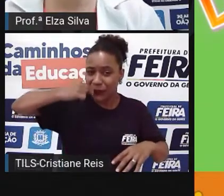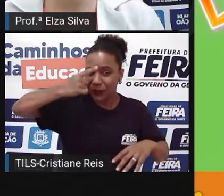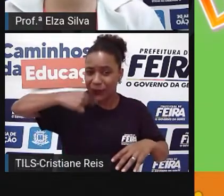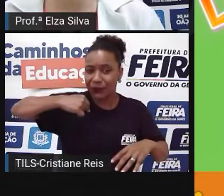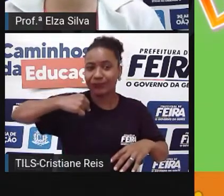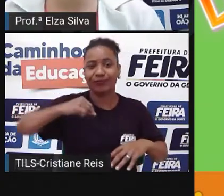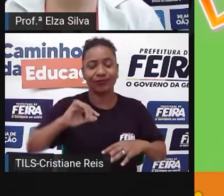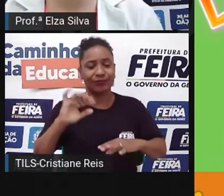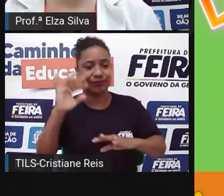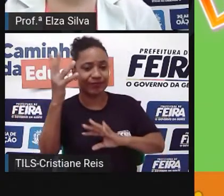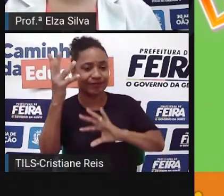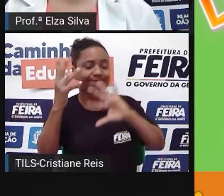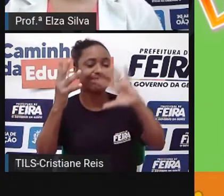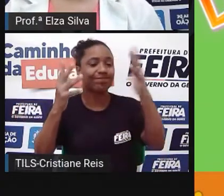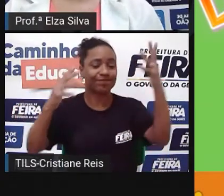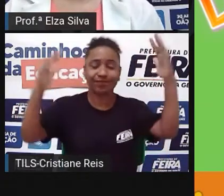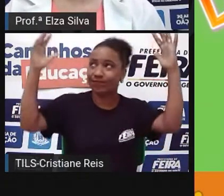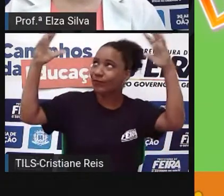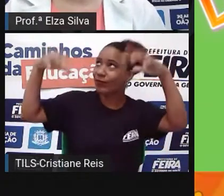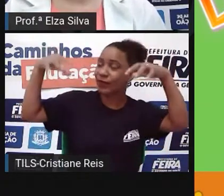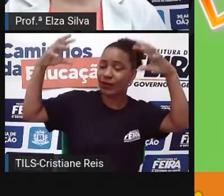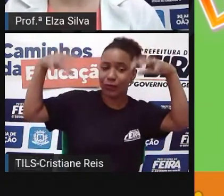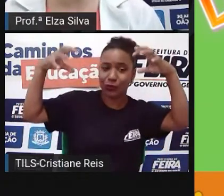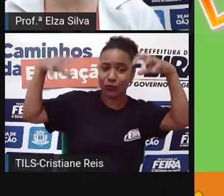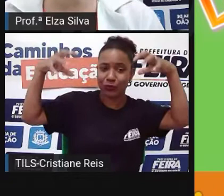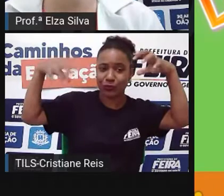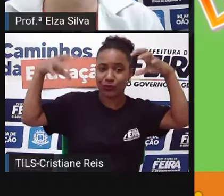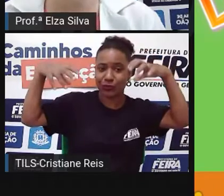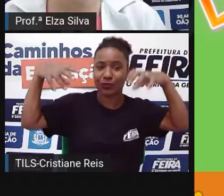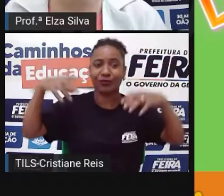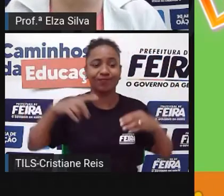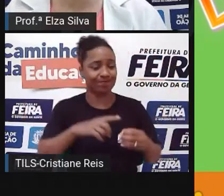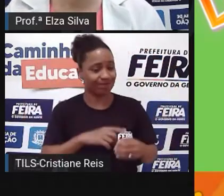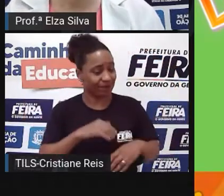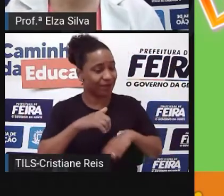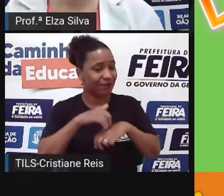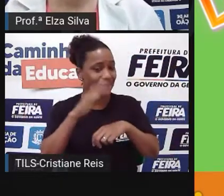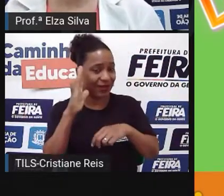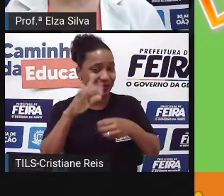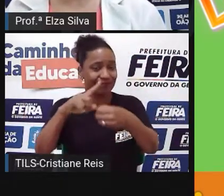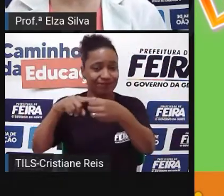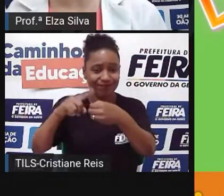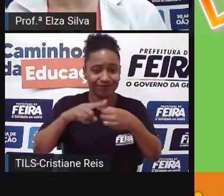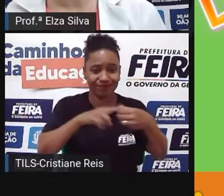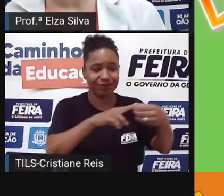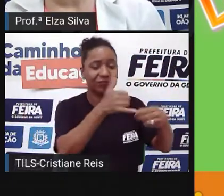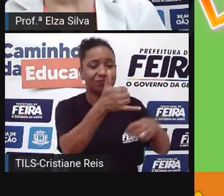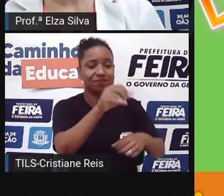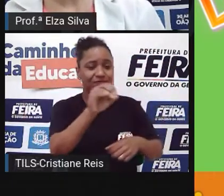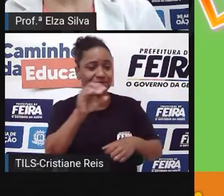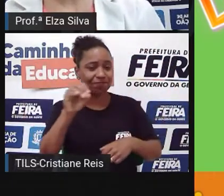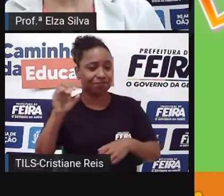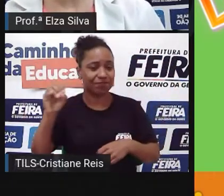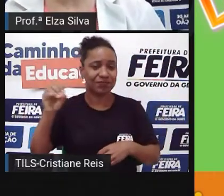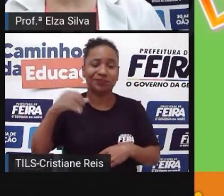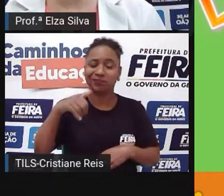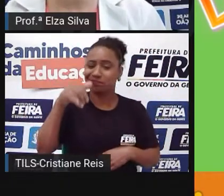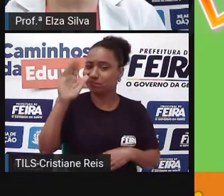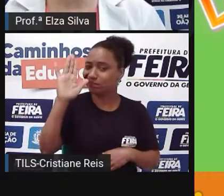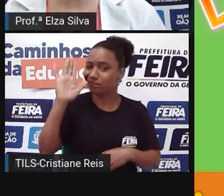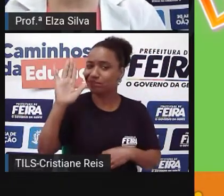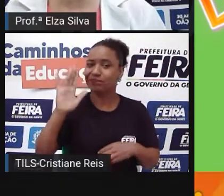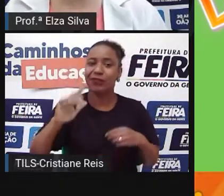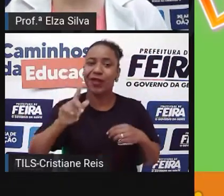consequências das enchentes em mais de 100 municípios aqui na Bahia Enfim Mas nós